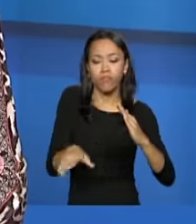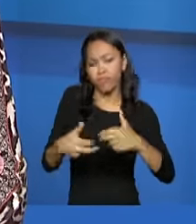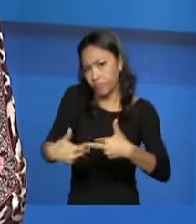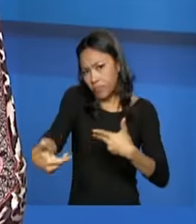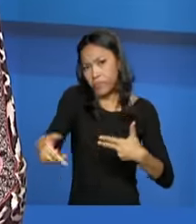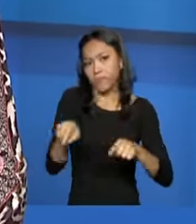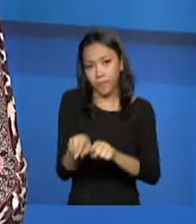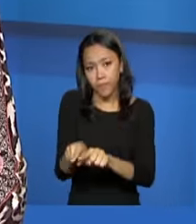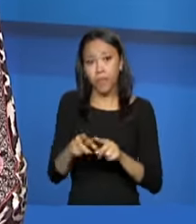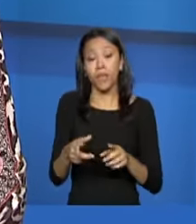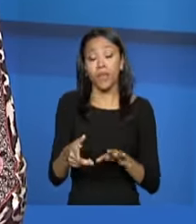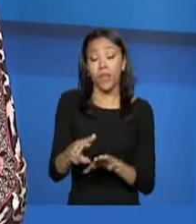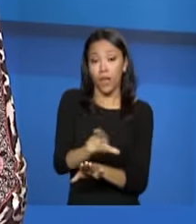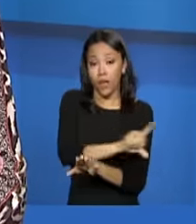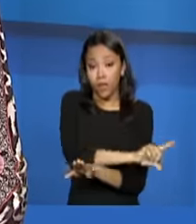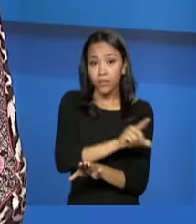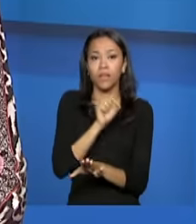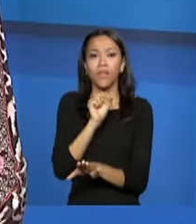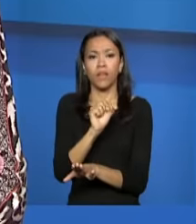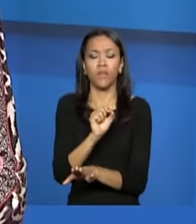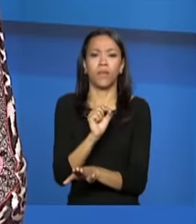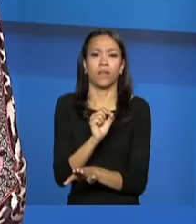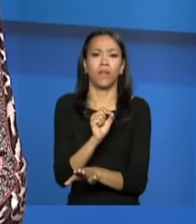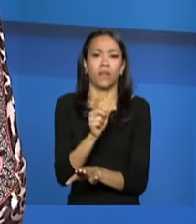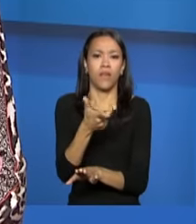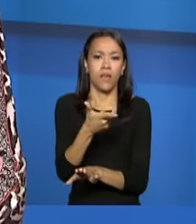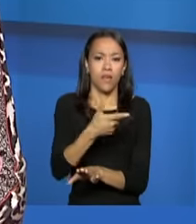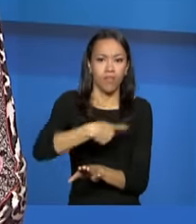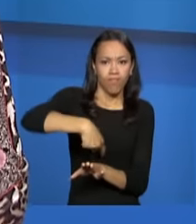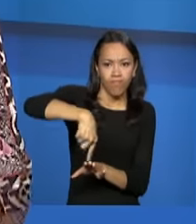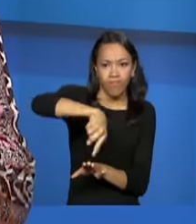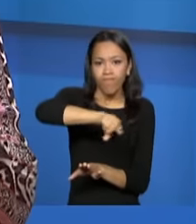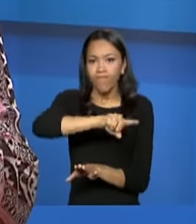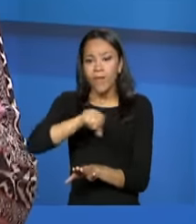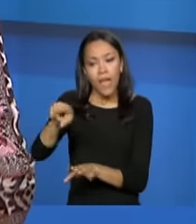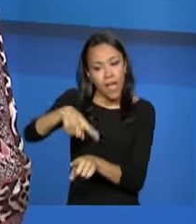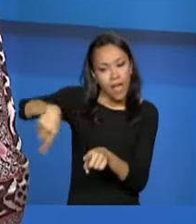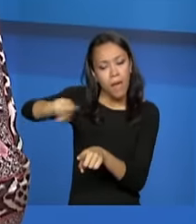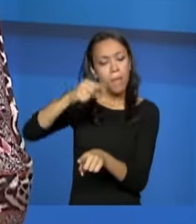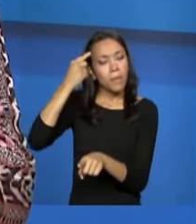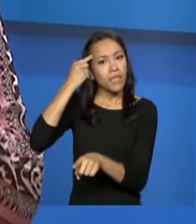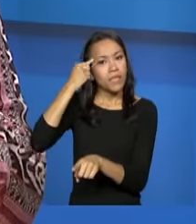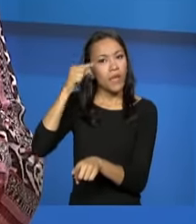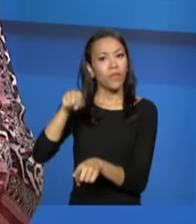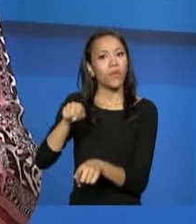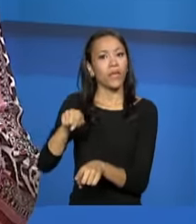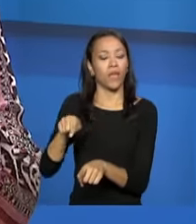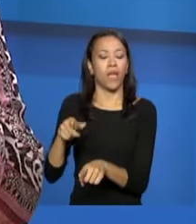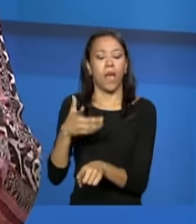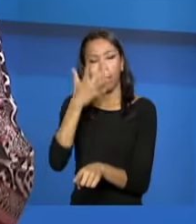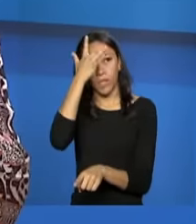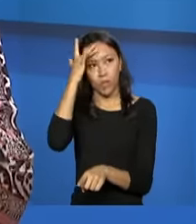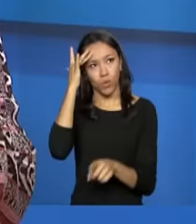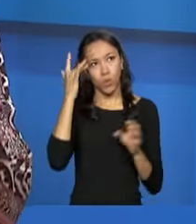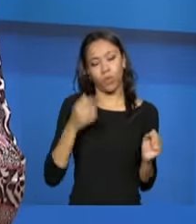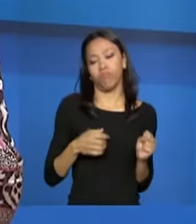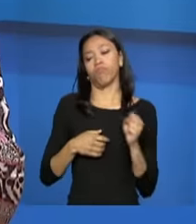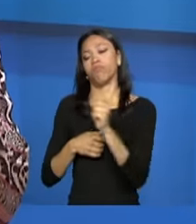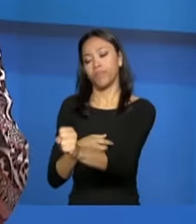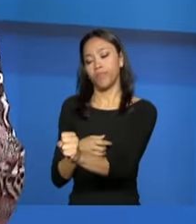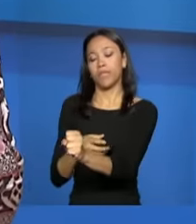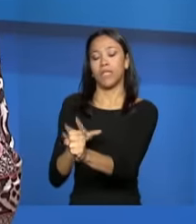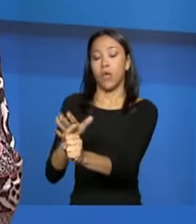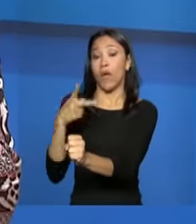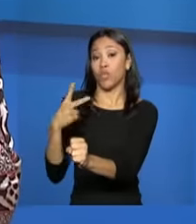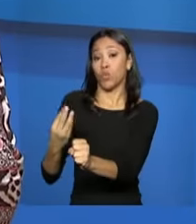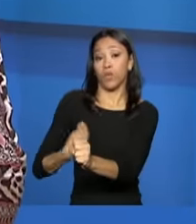ligada a instituições, a grandes instituições, a instituições totais, que pensava que a pessoa acolhida, ela tinha que ter sua vida restrita